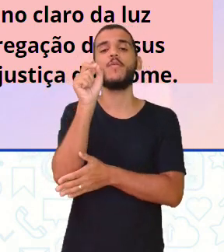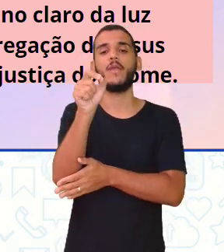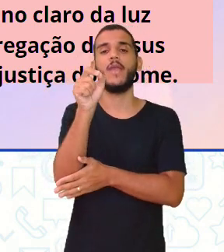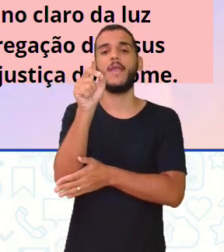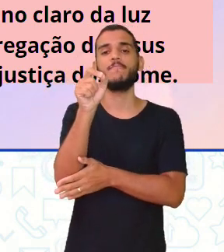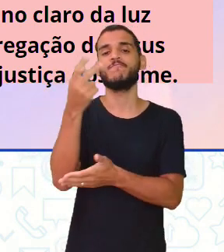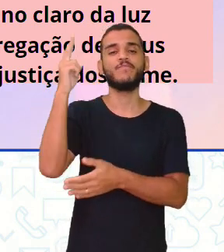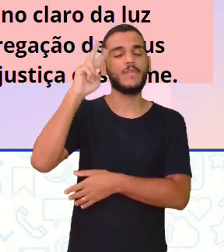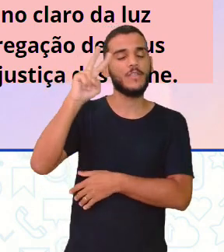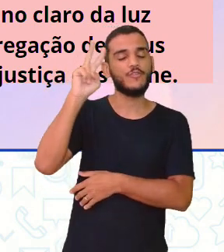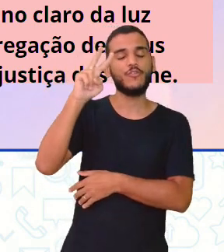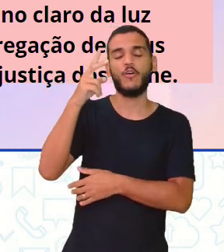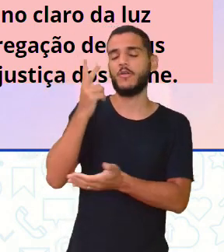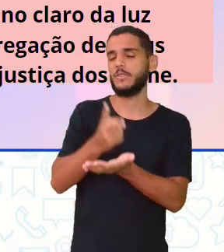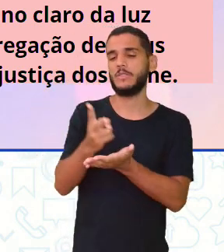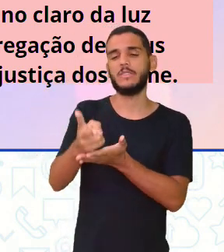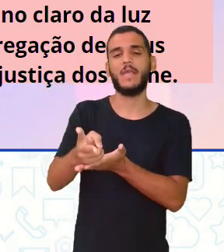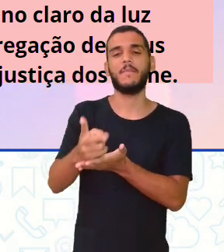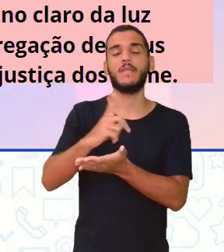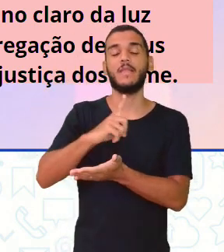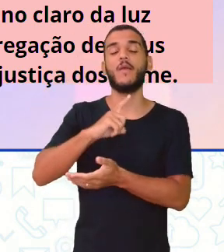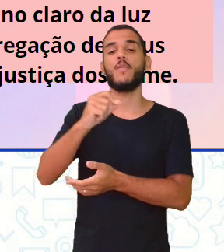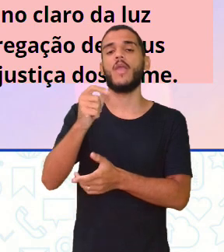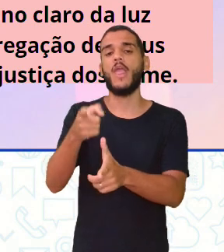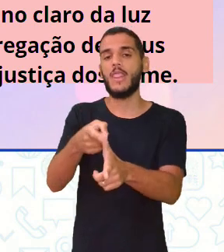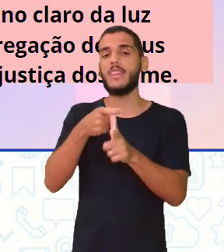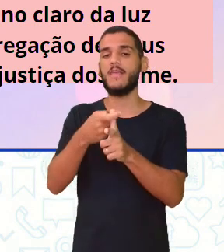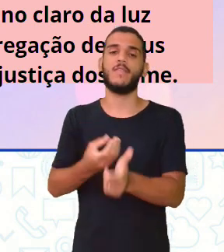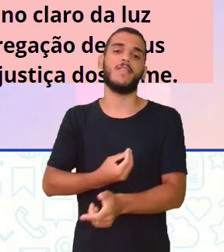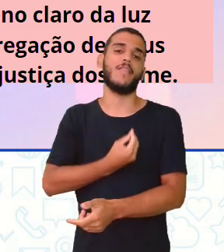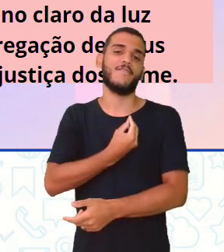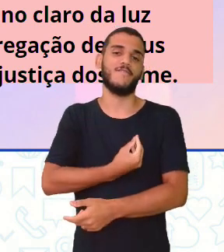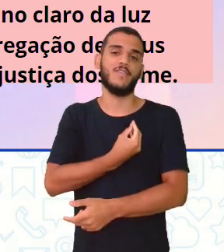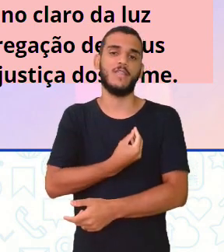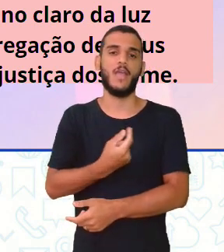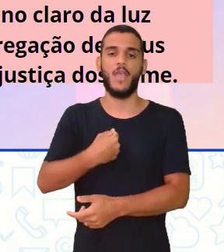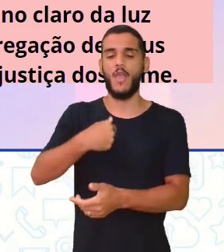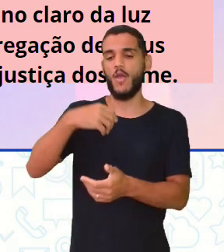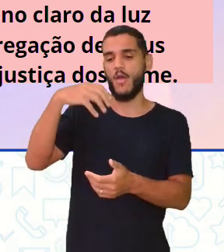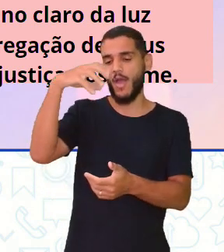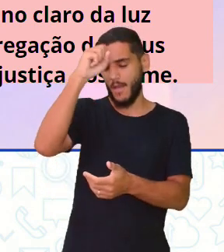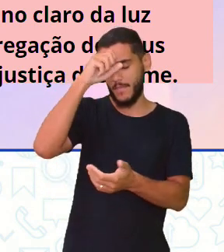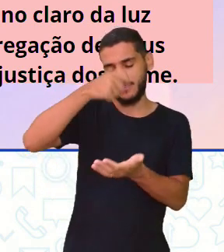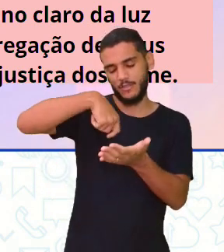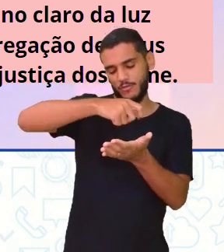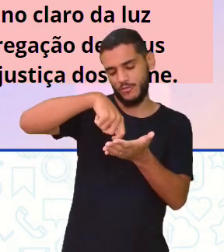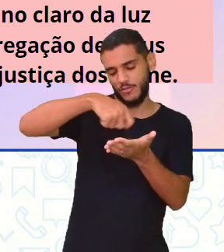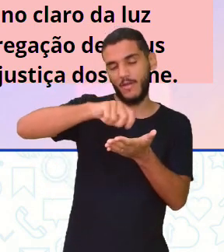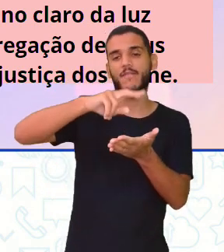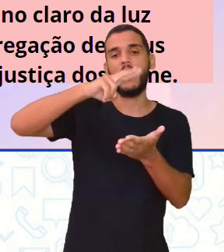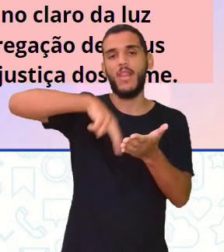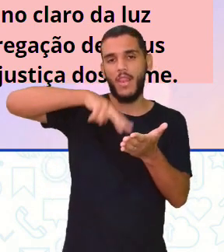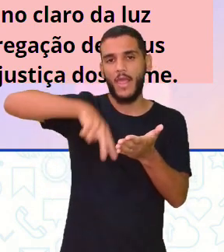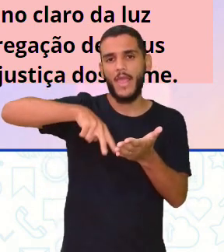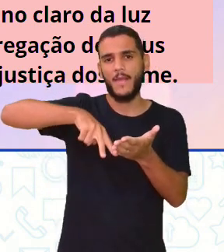muito a ele estou devendo. Saí escrevendo e lendo, mesmo sem pontuação.